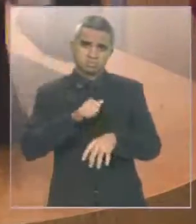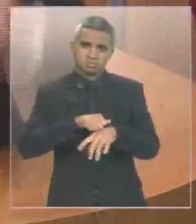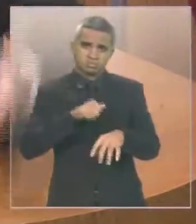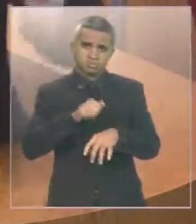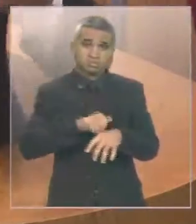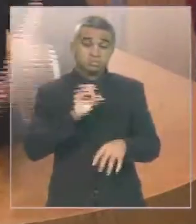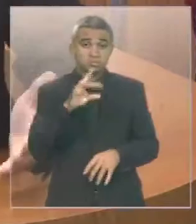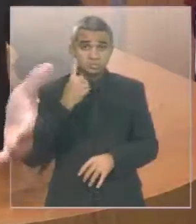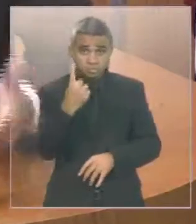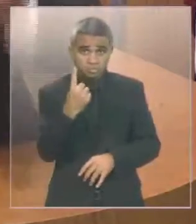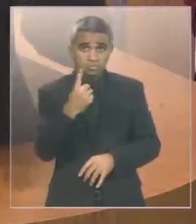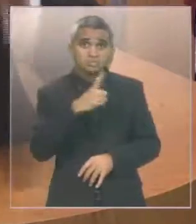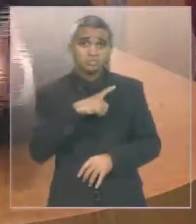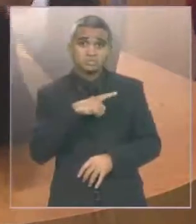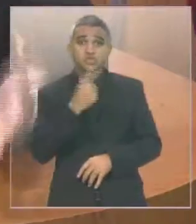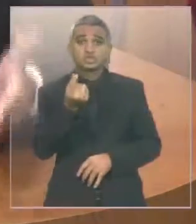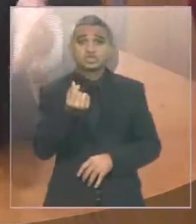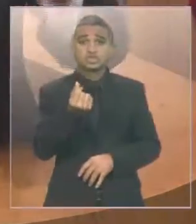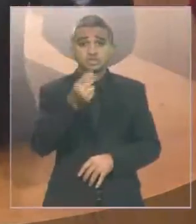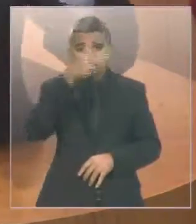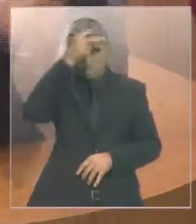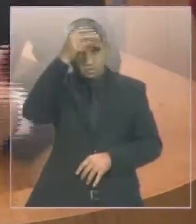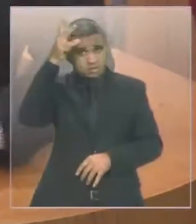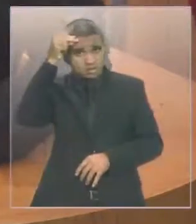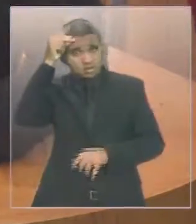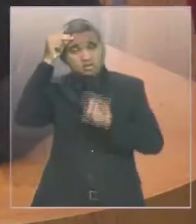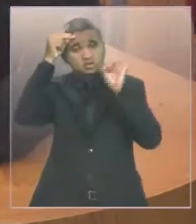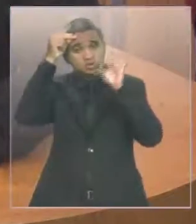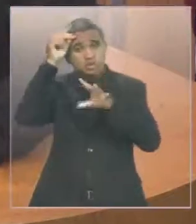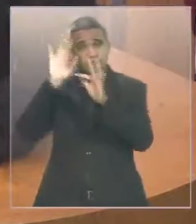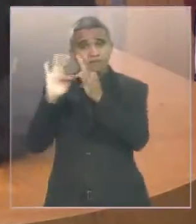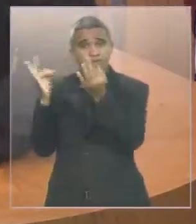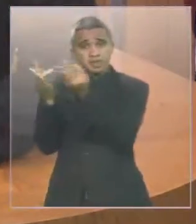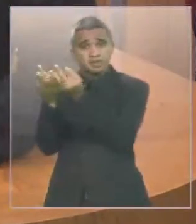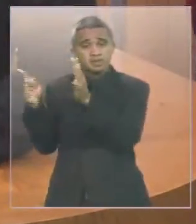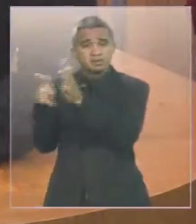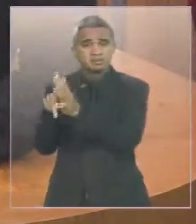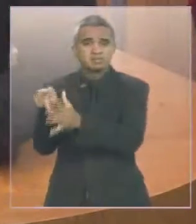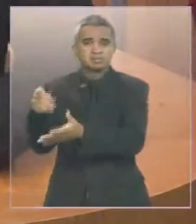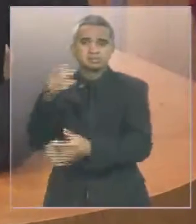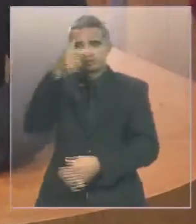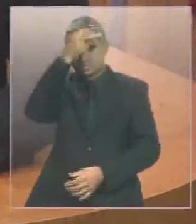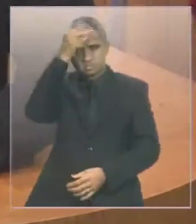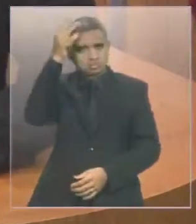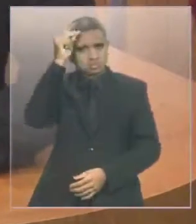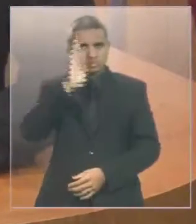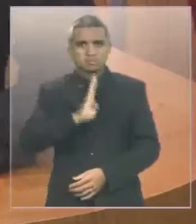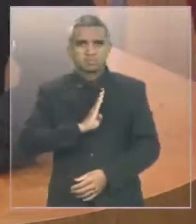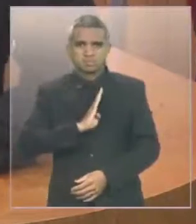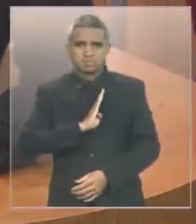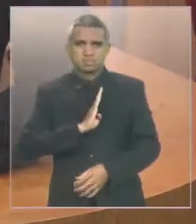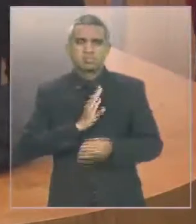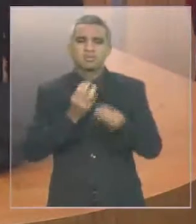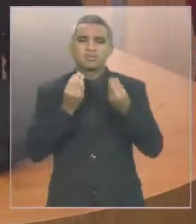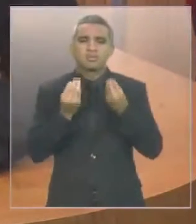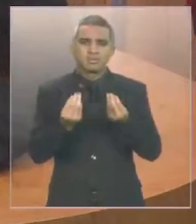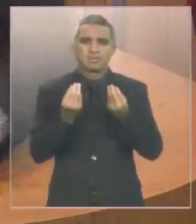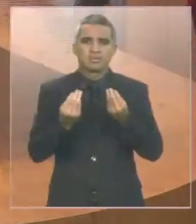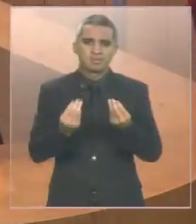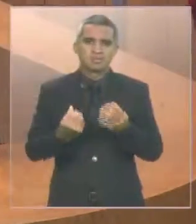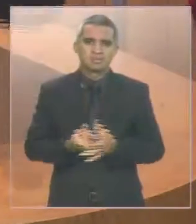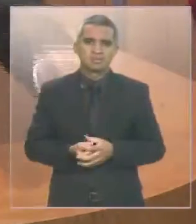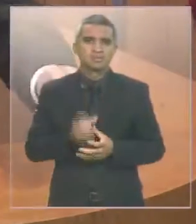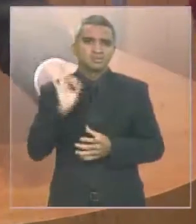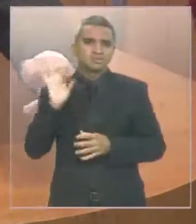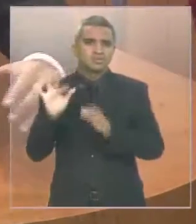acesso ao dinheiro da prefeitura sejam os parentes do senhor prefeito de Bacabal. Isso é um crime que está se cometendo contra a cidade